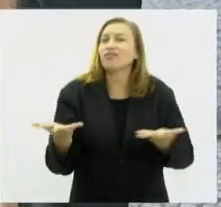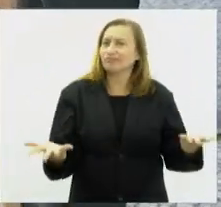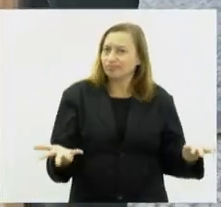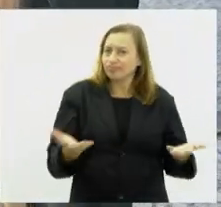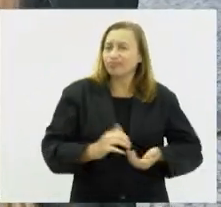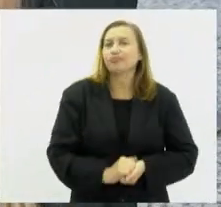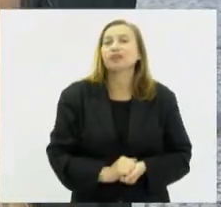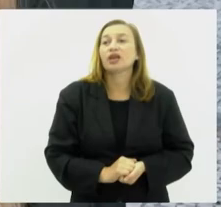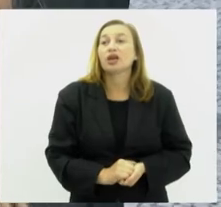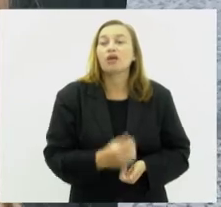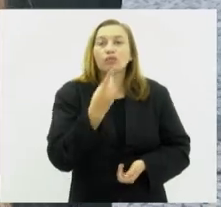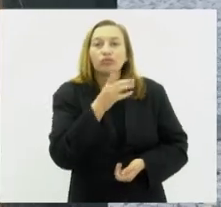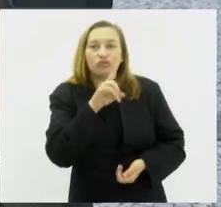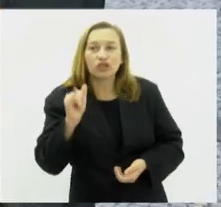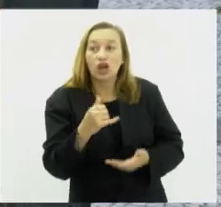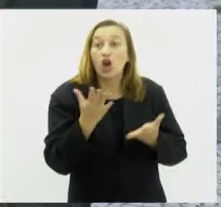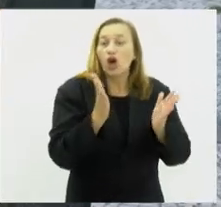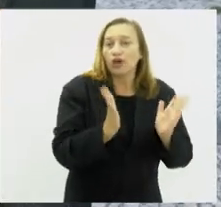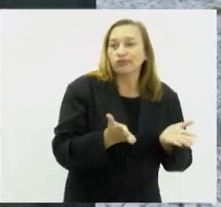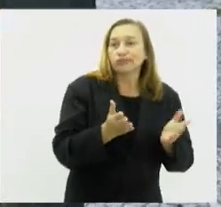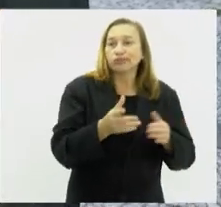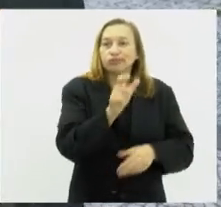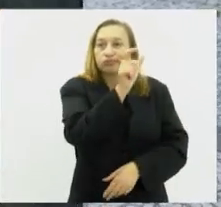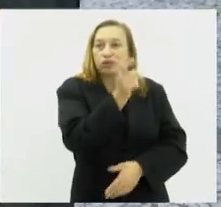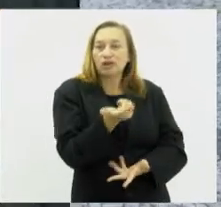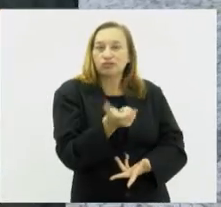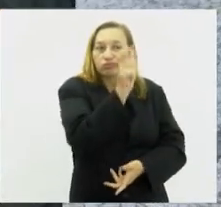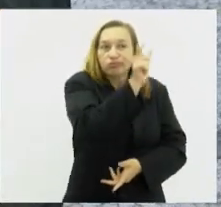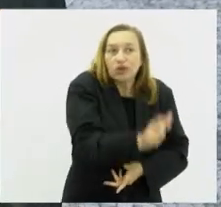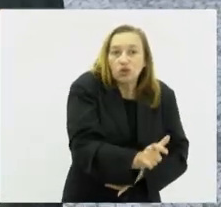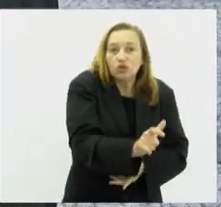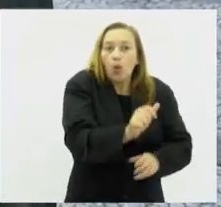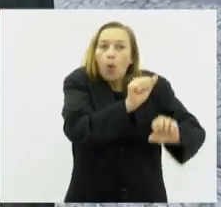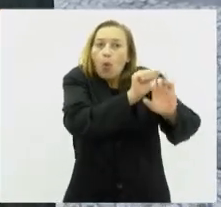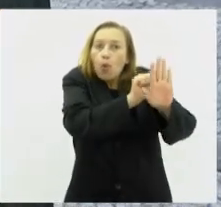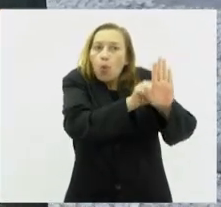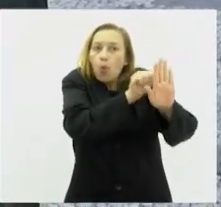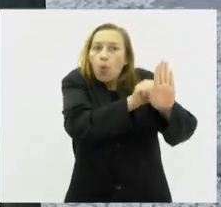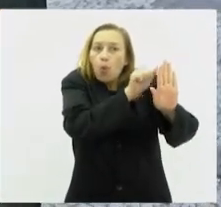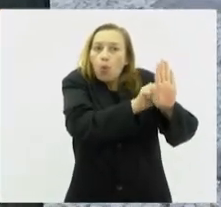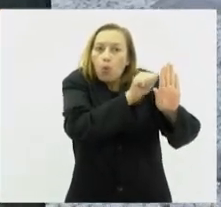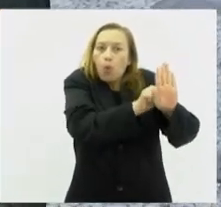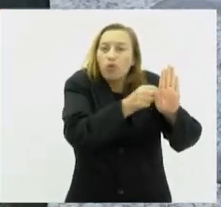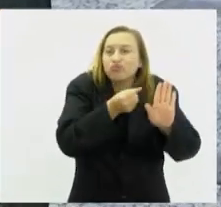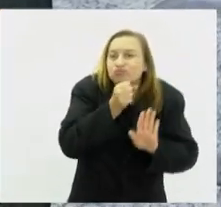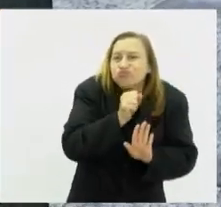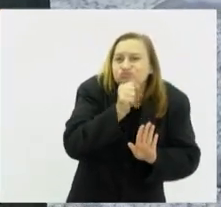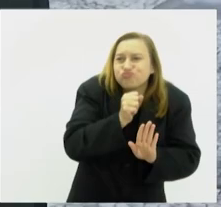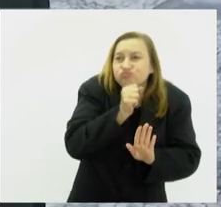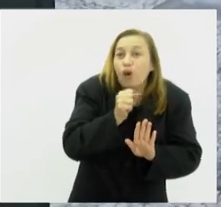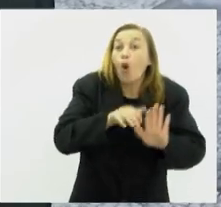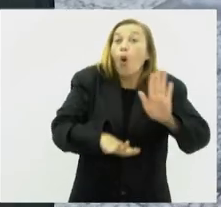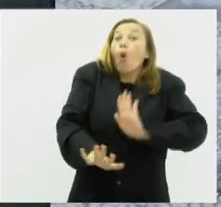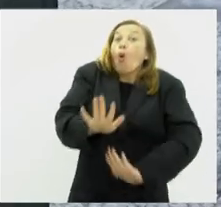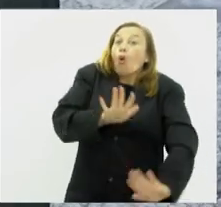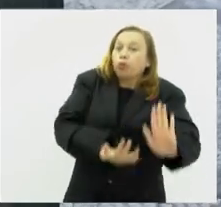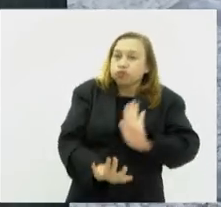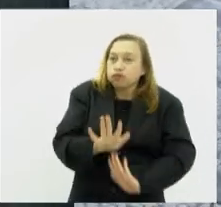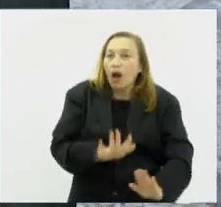Se algum funcionário bater a porta desses pensionistas, desses aposentados, tem que tomar muito cuidado, porque